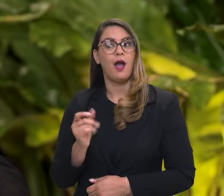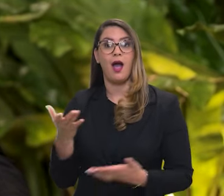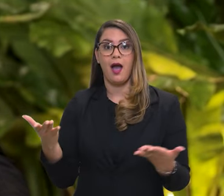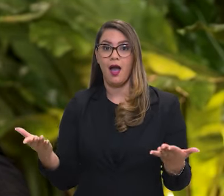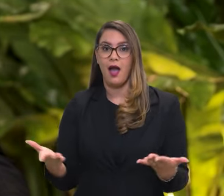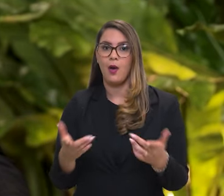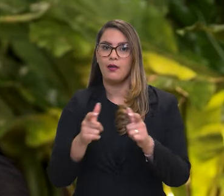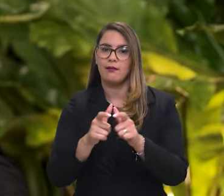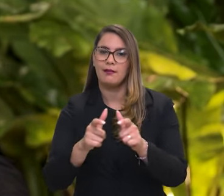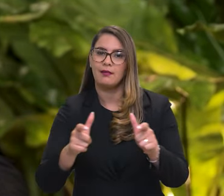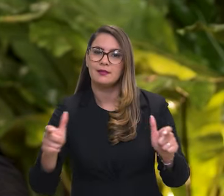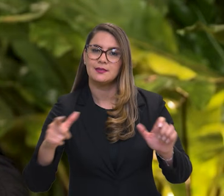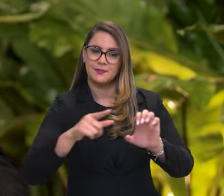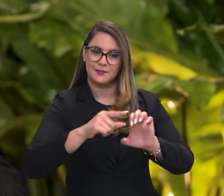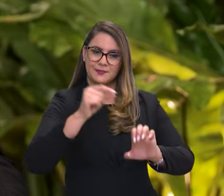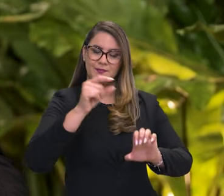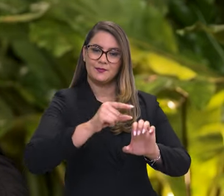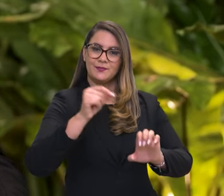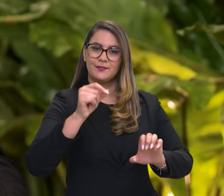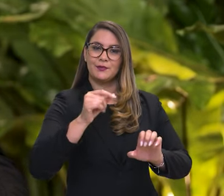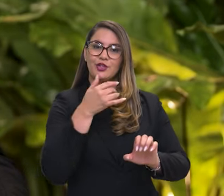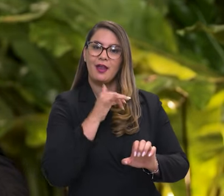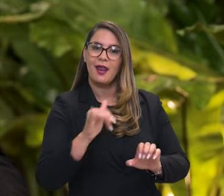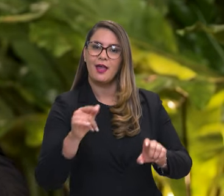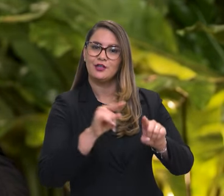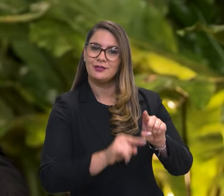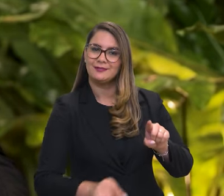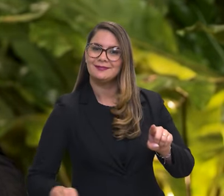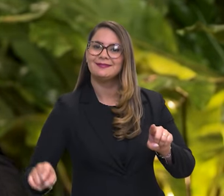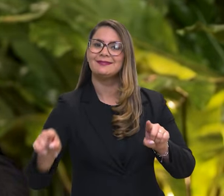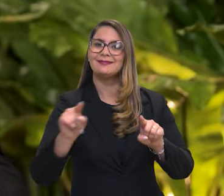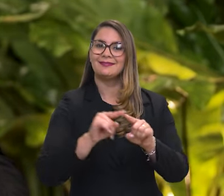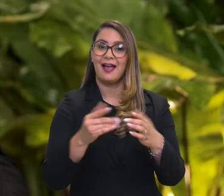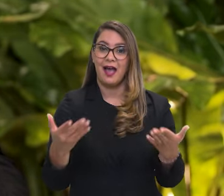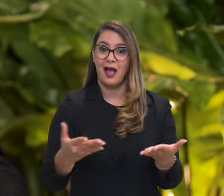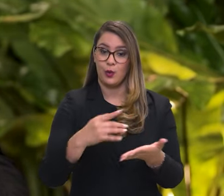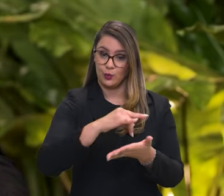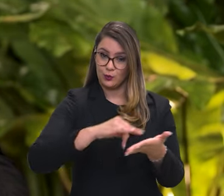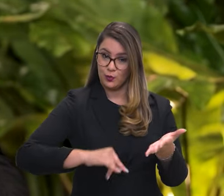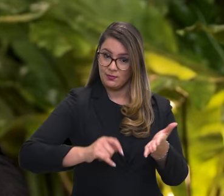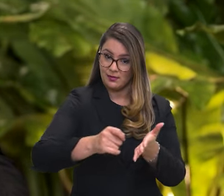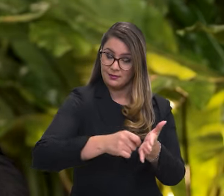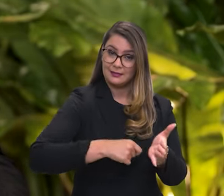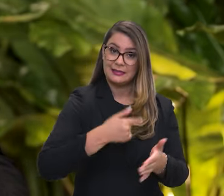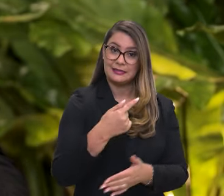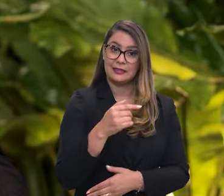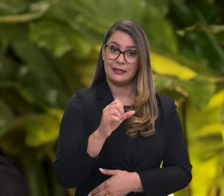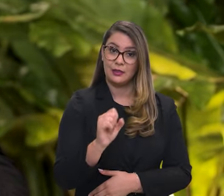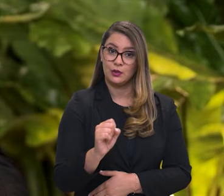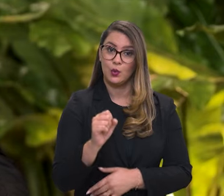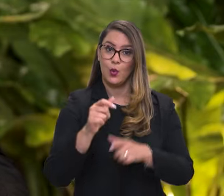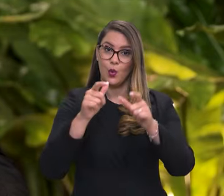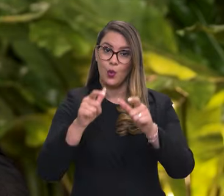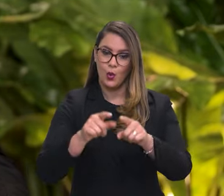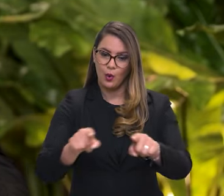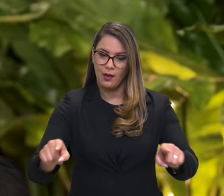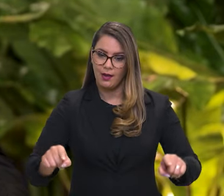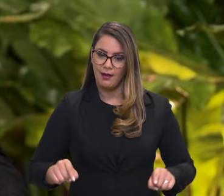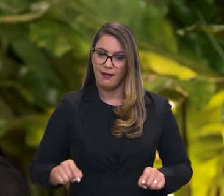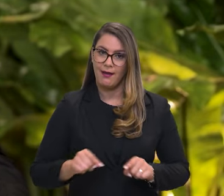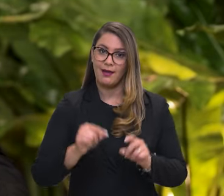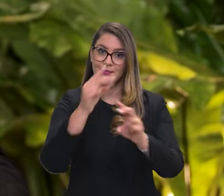é que estão crescendo os empreendimentos de energia renovável. O IBAMA está licenciando hoje 78 parques